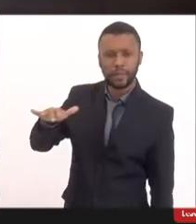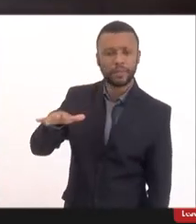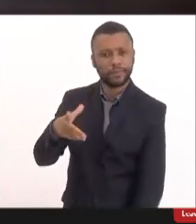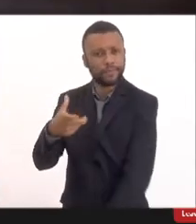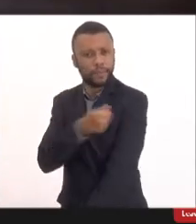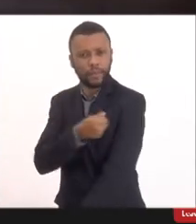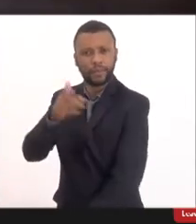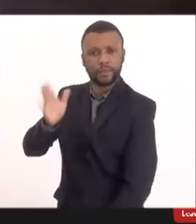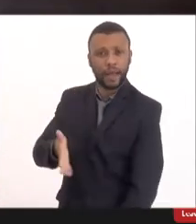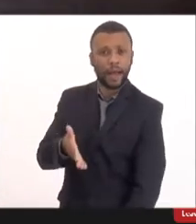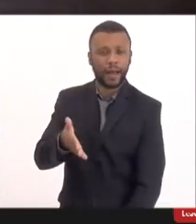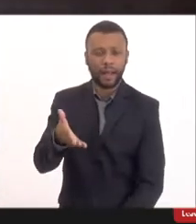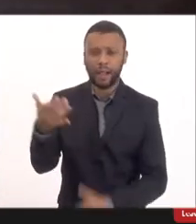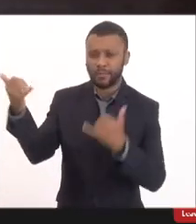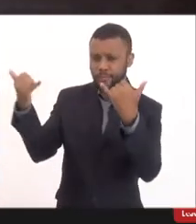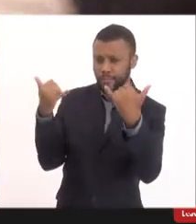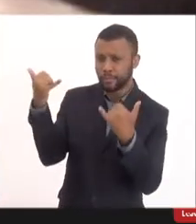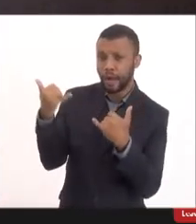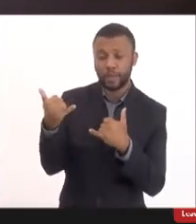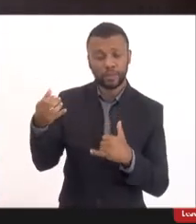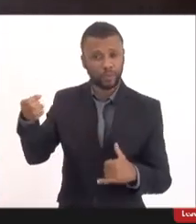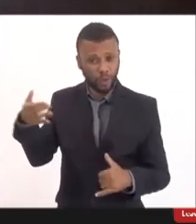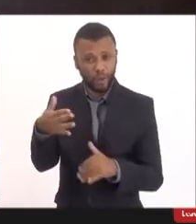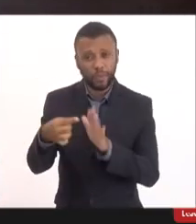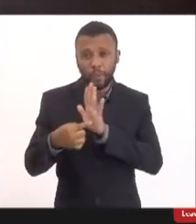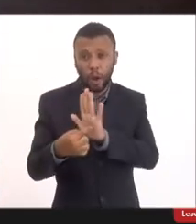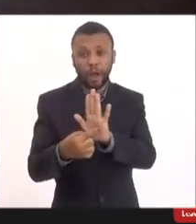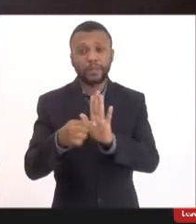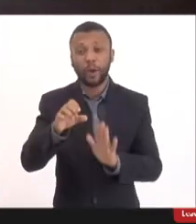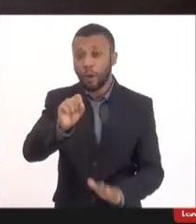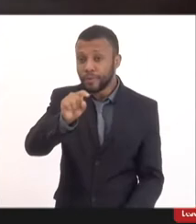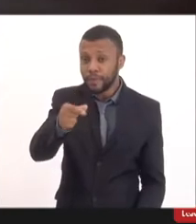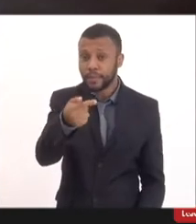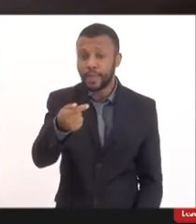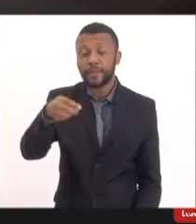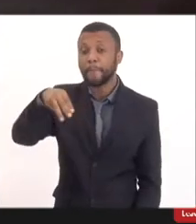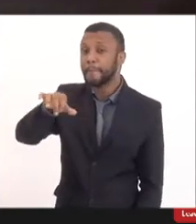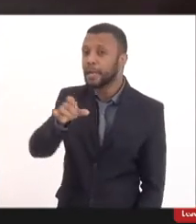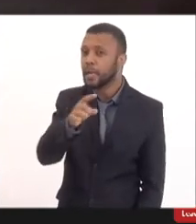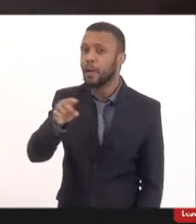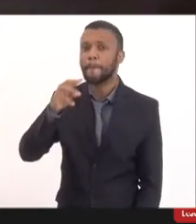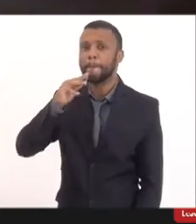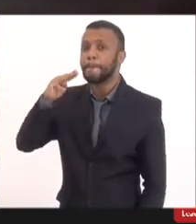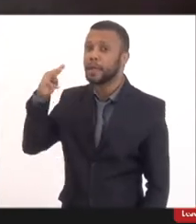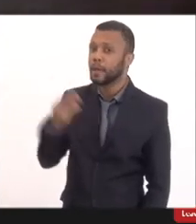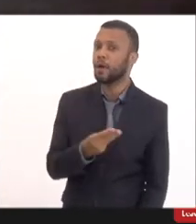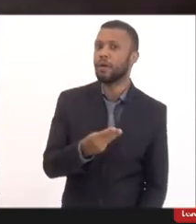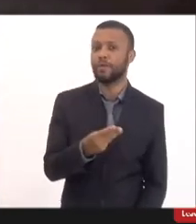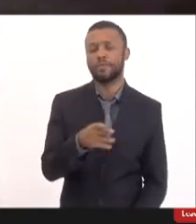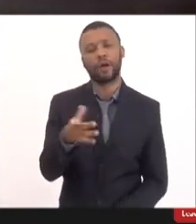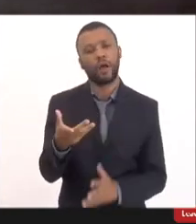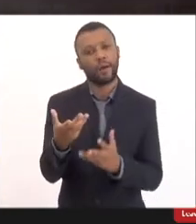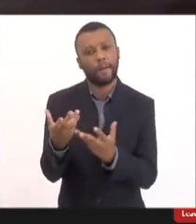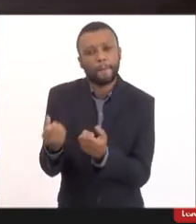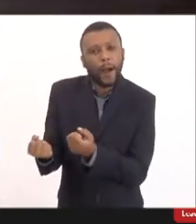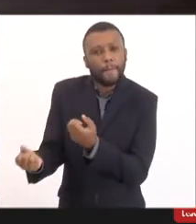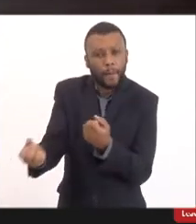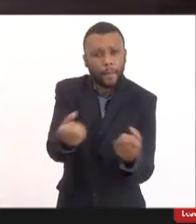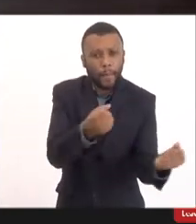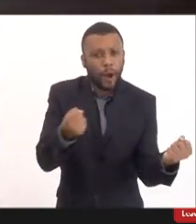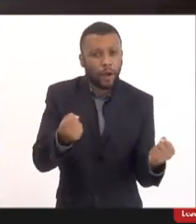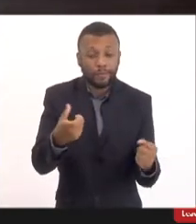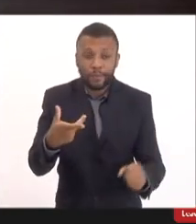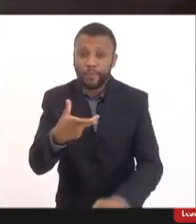revelam que 8,7 milhões de doses da Pfizer foram admitidas a crianças de 5 a 11 anos